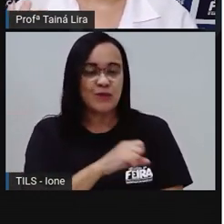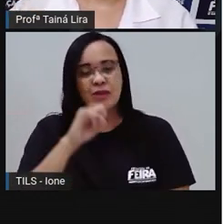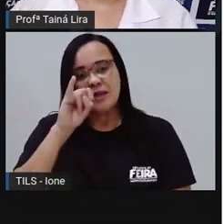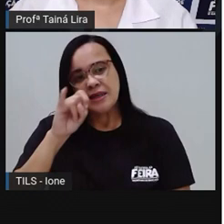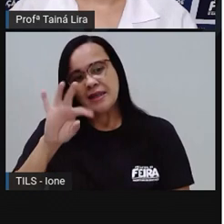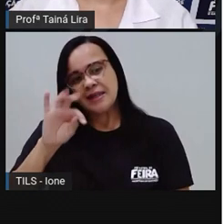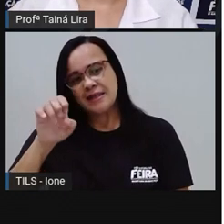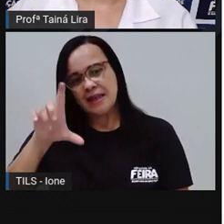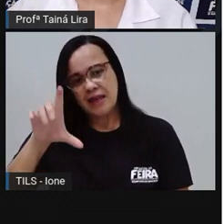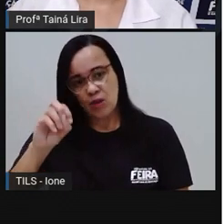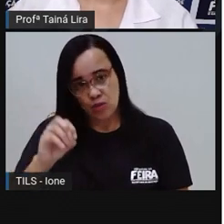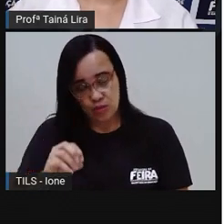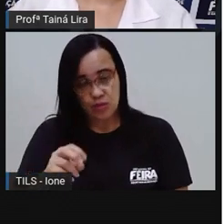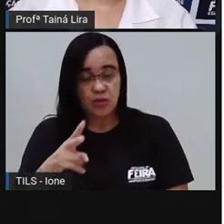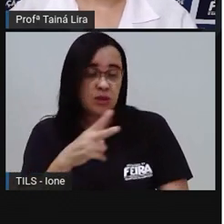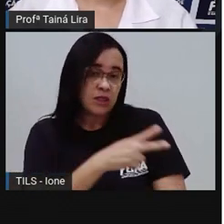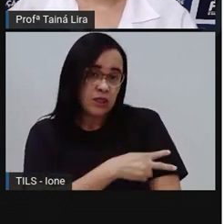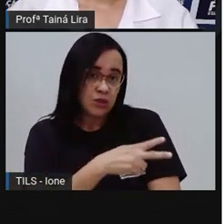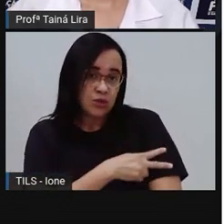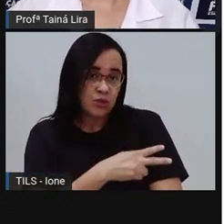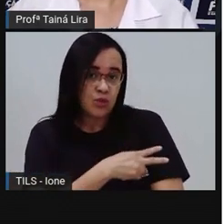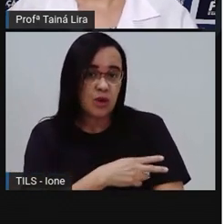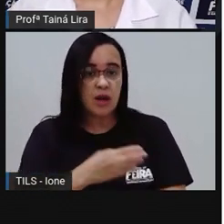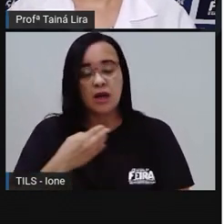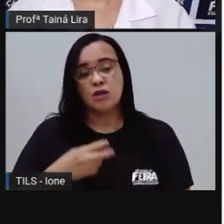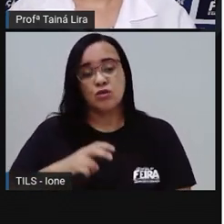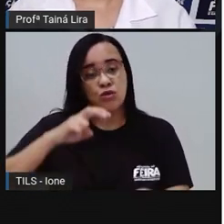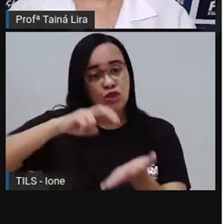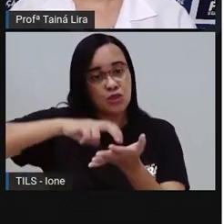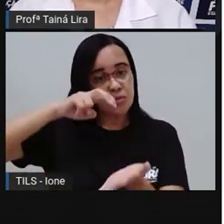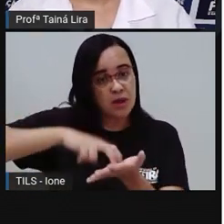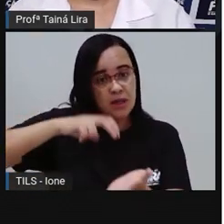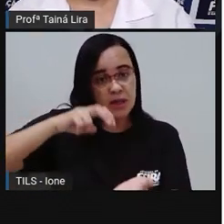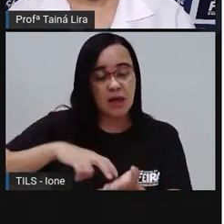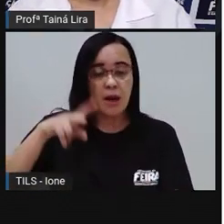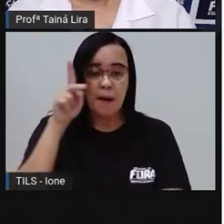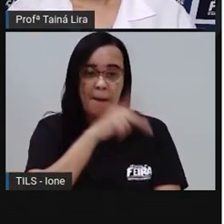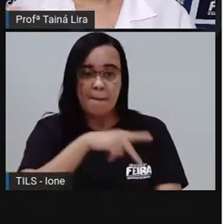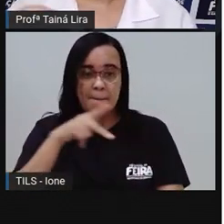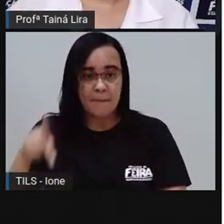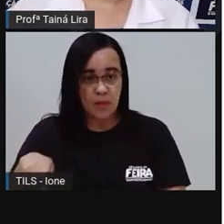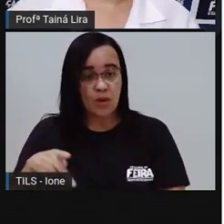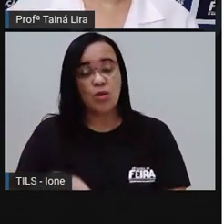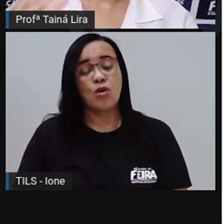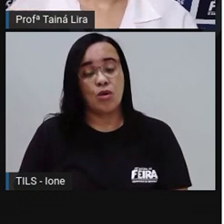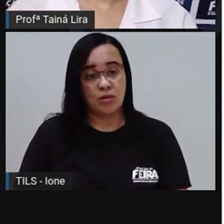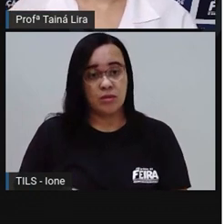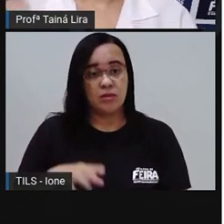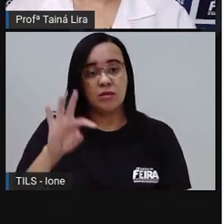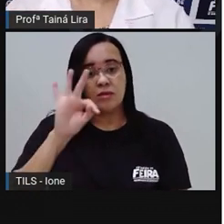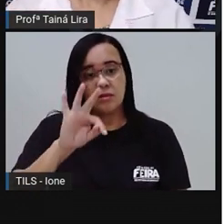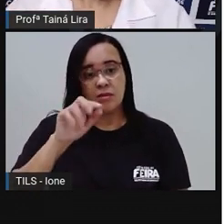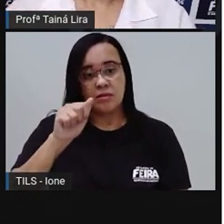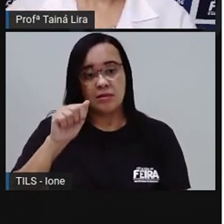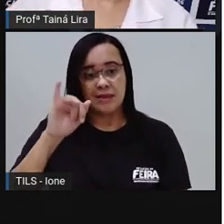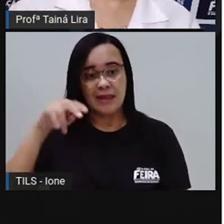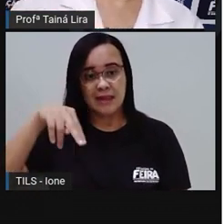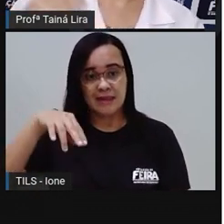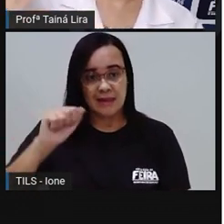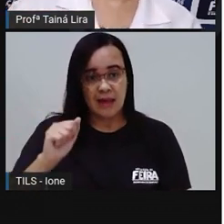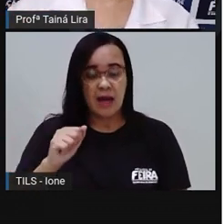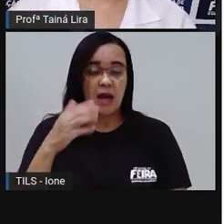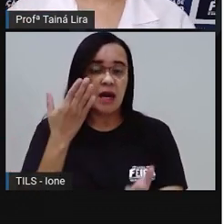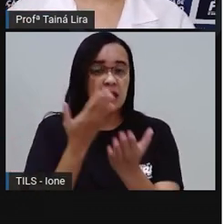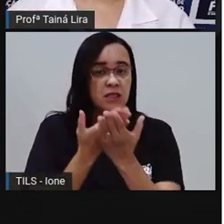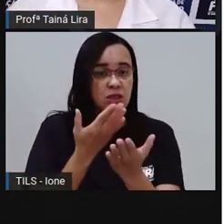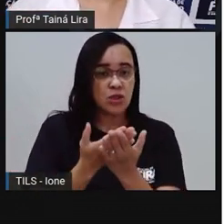turma A Do turno matutino Sou aluno da Pró Tainá E estudo na escola municipal E aí você